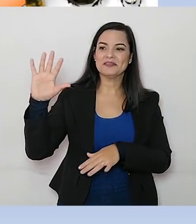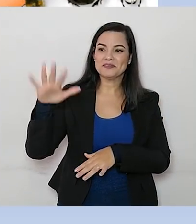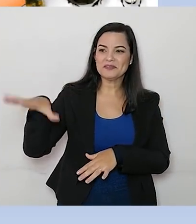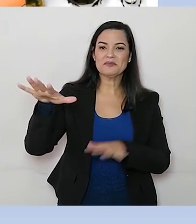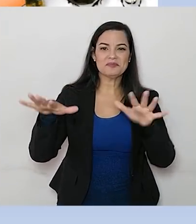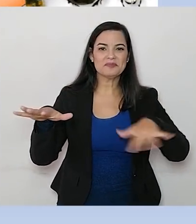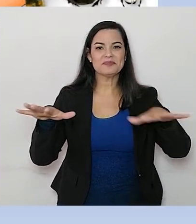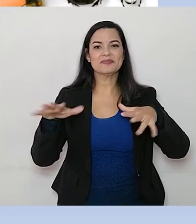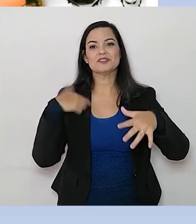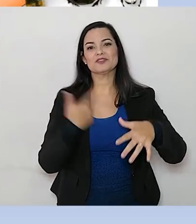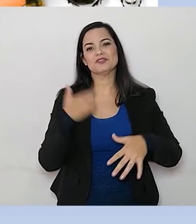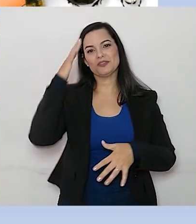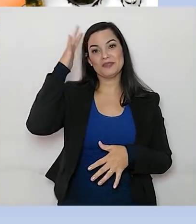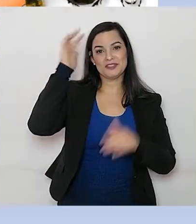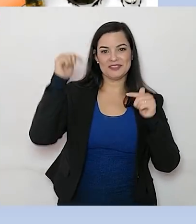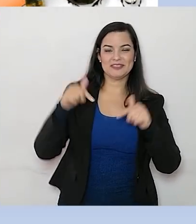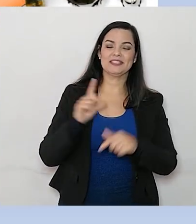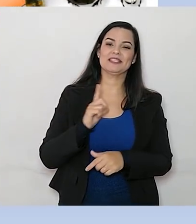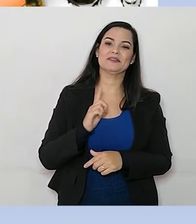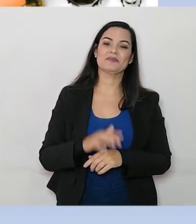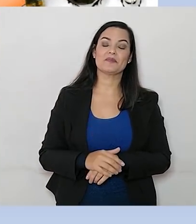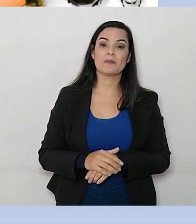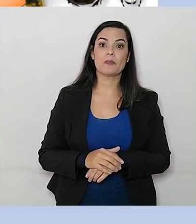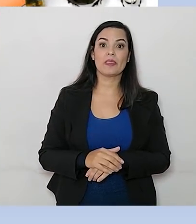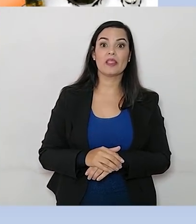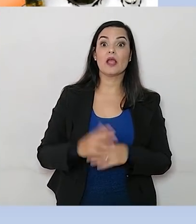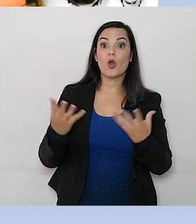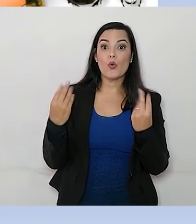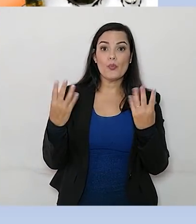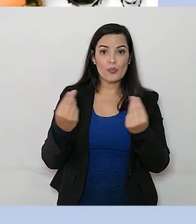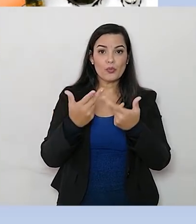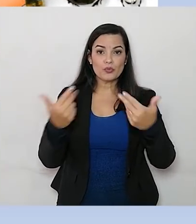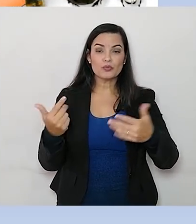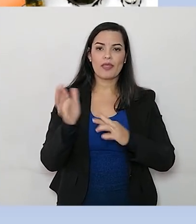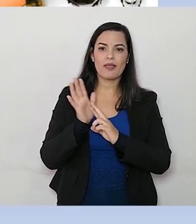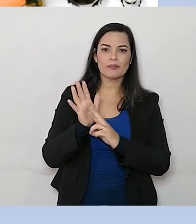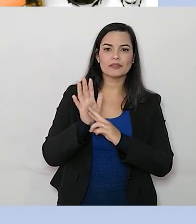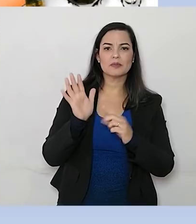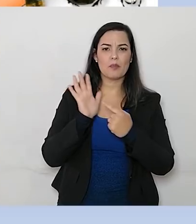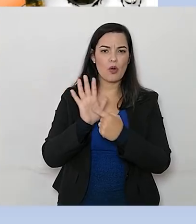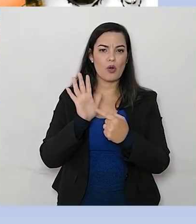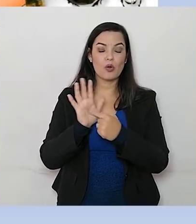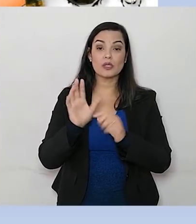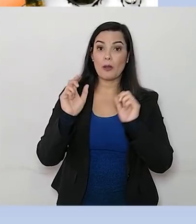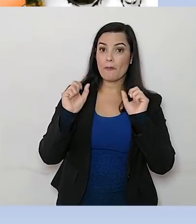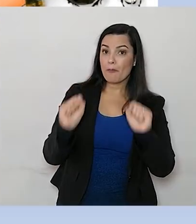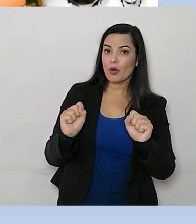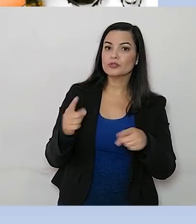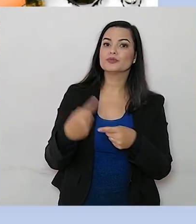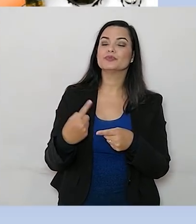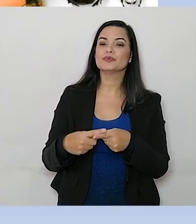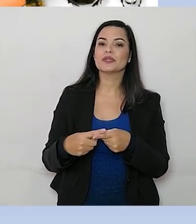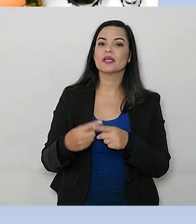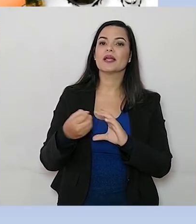possa imaginar. Essa característica, essa quantidade de representantes, ela só é possível por causa de algumas